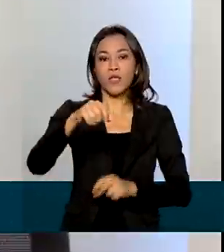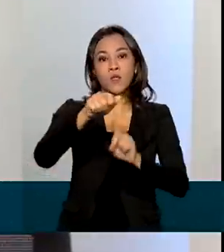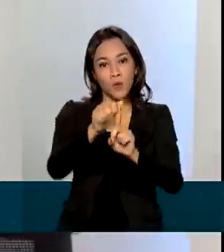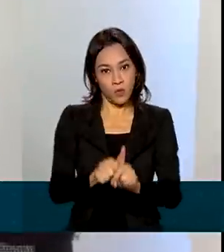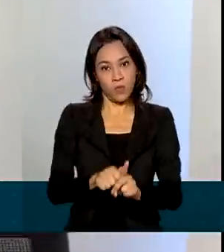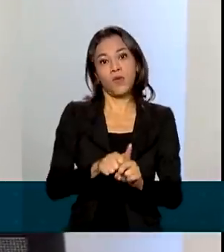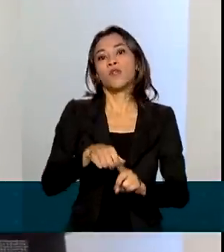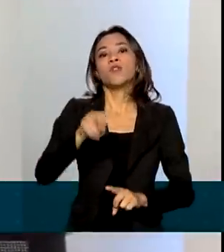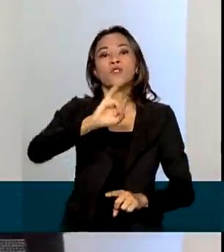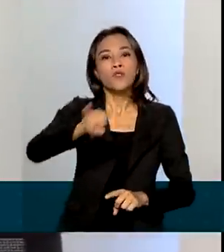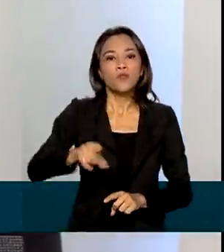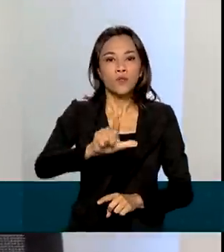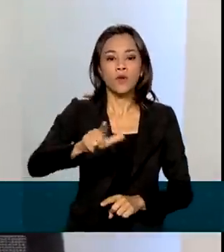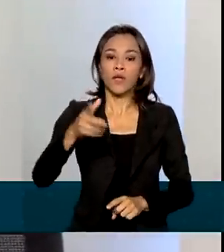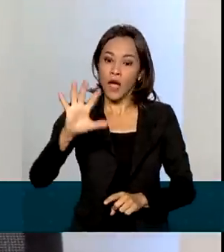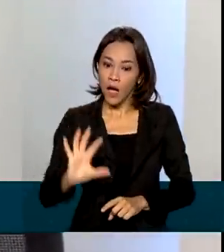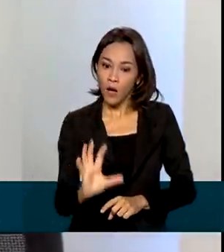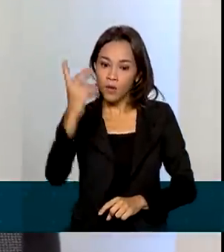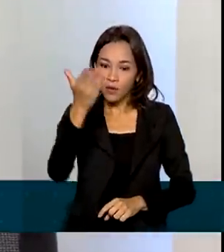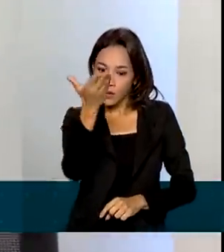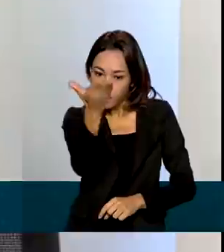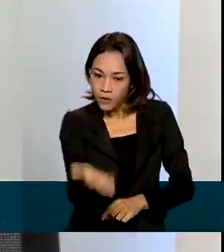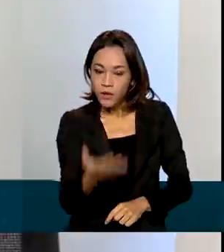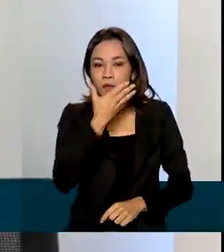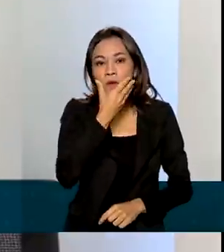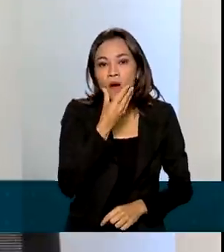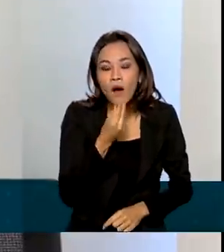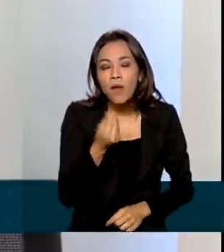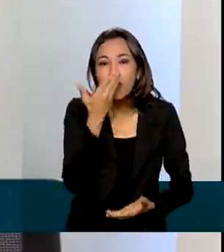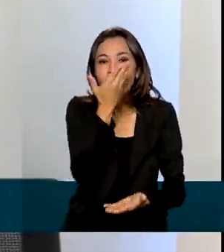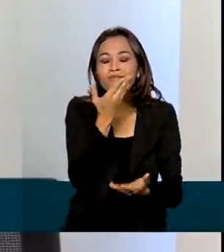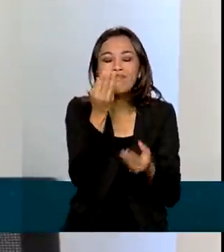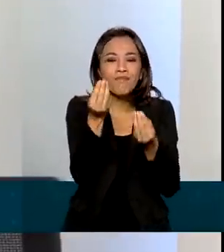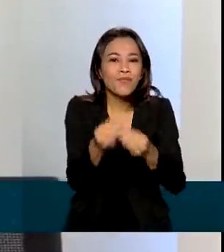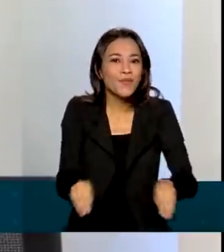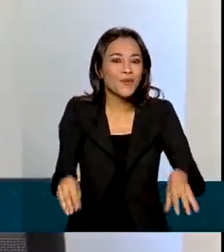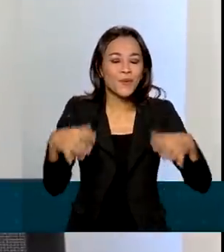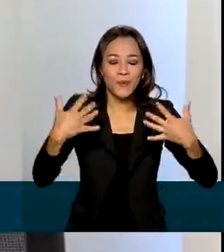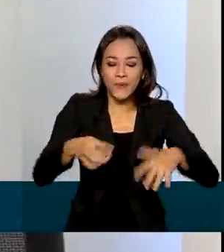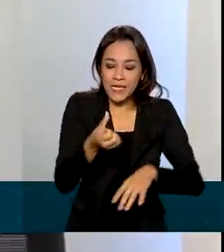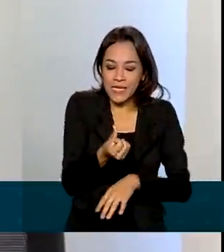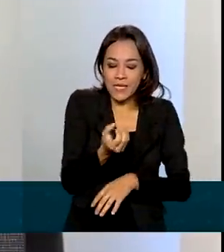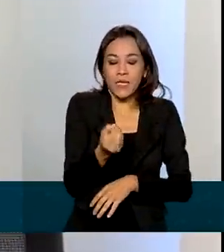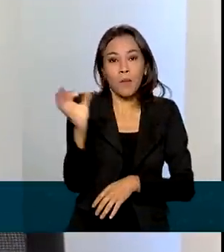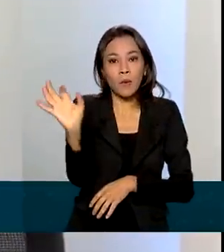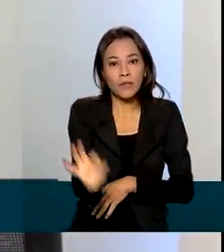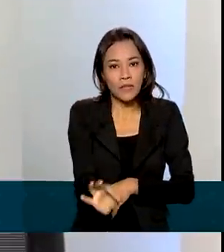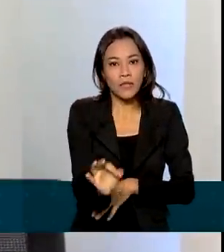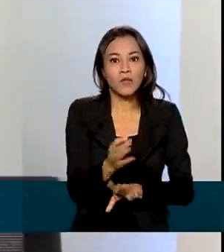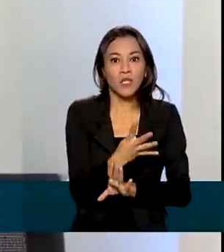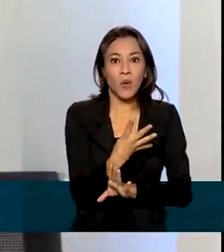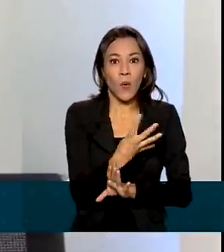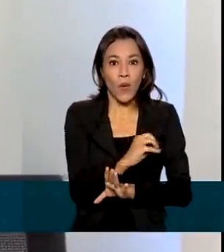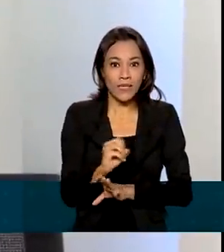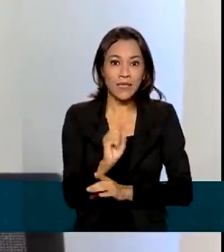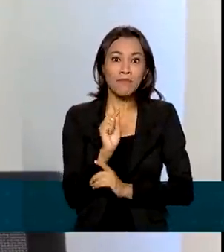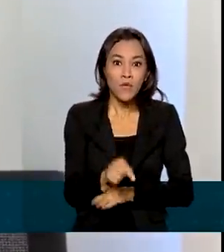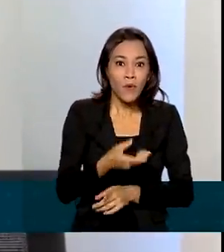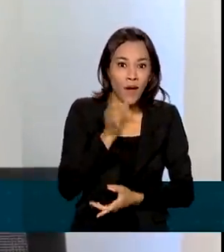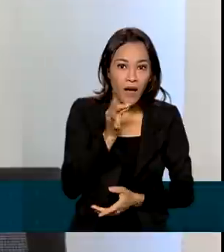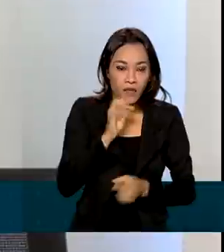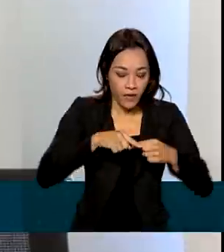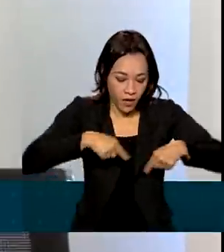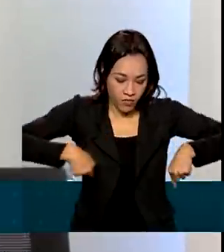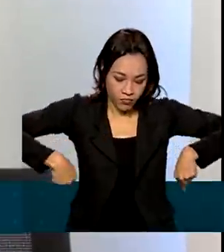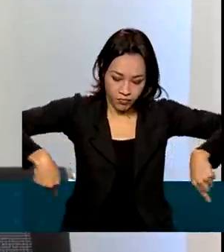julho. Foi o que aconteceu com este agricultor que perdeu 60% dos cerca de 400 mil pés de café que